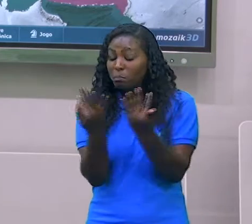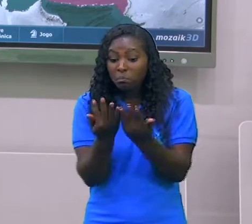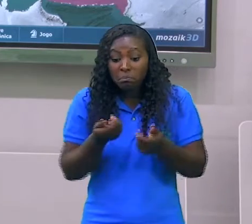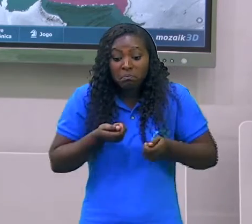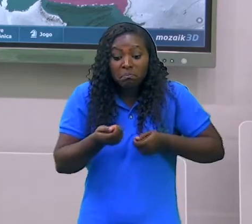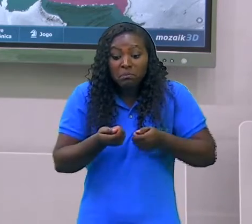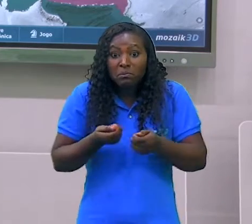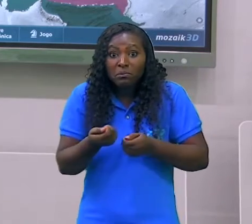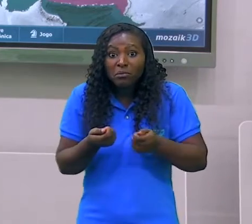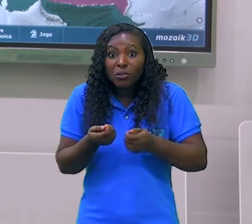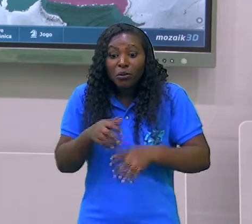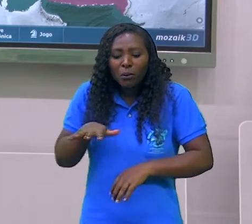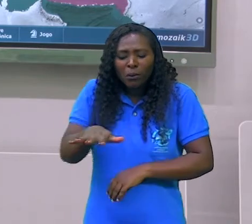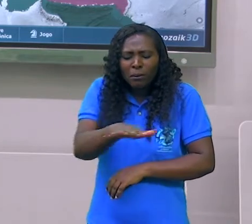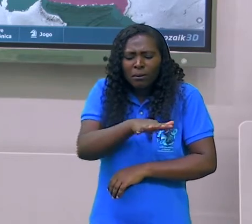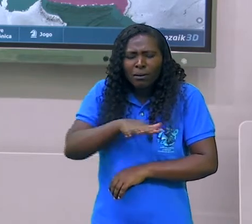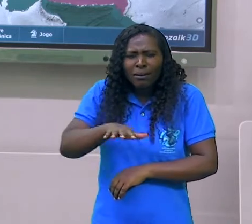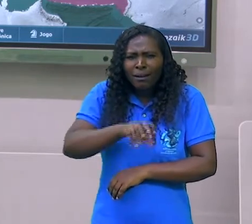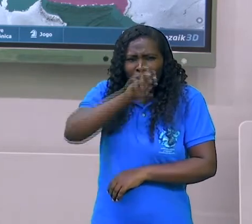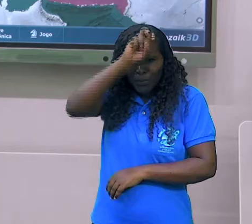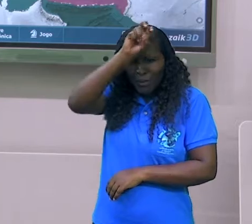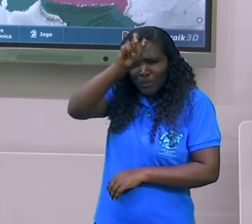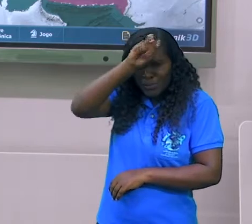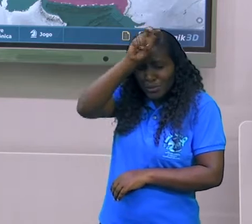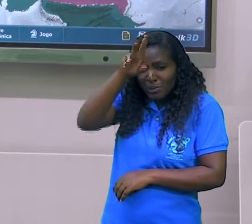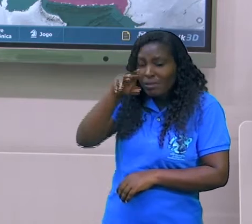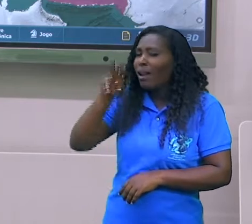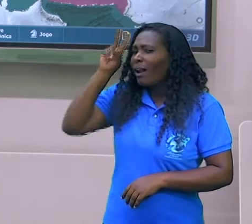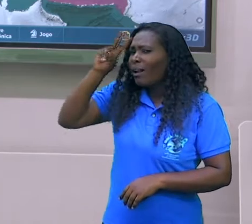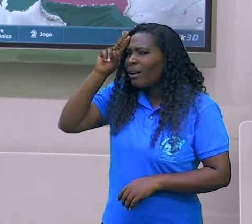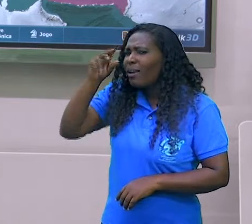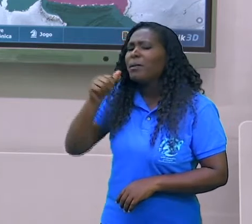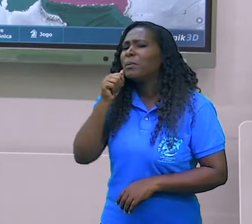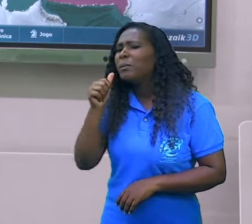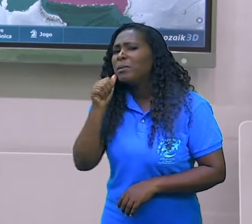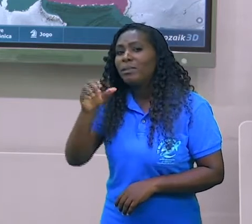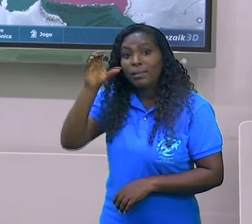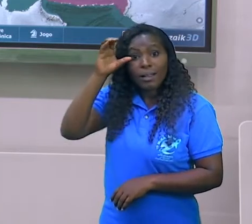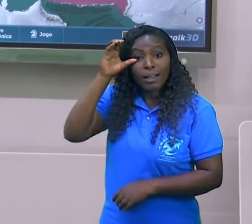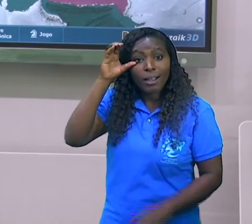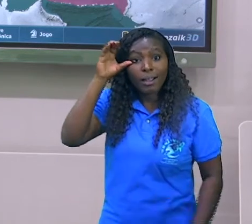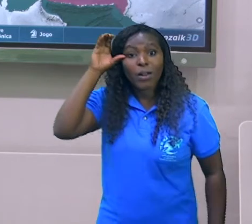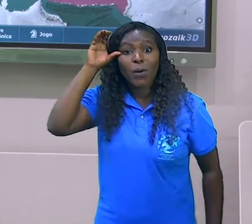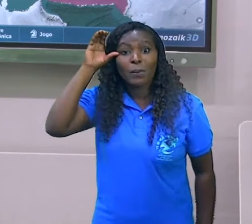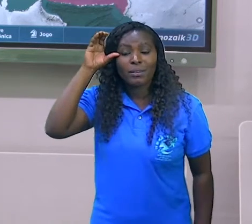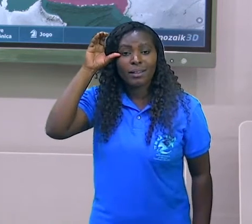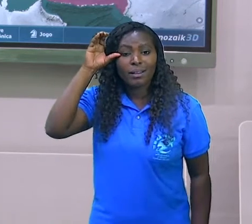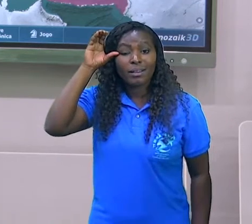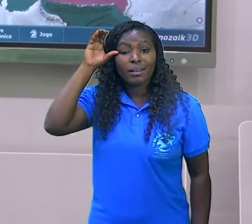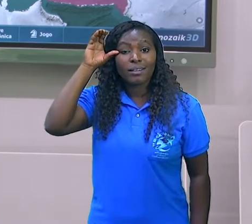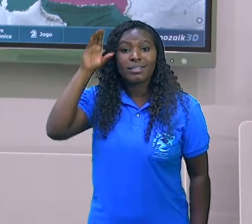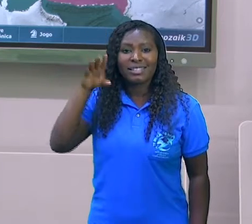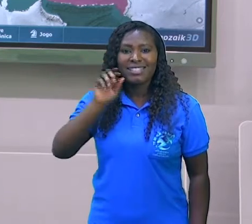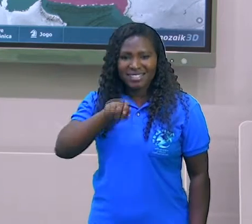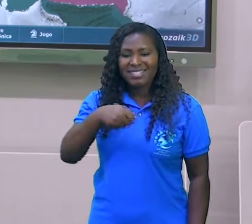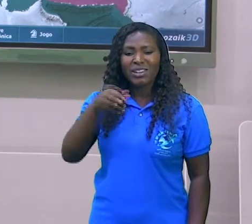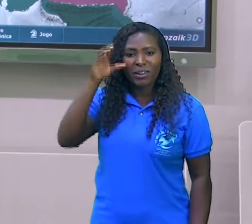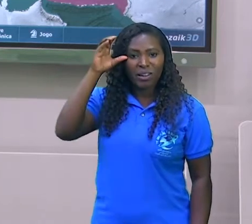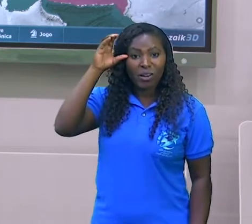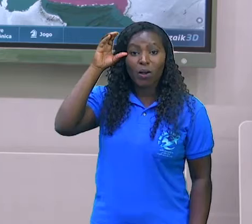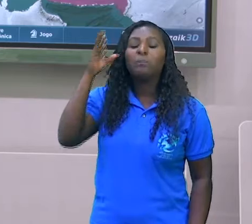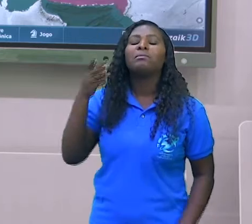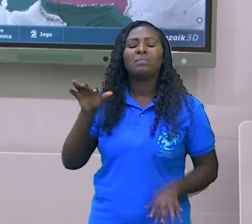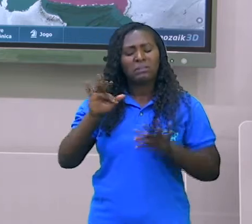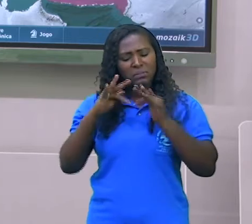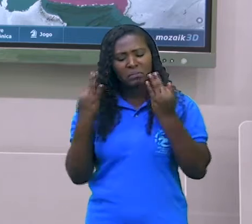o Egito, Cleópatra faz parte dessa família. Então, o Egito